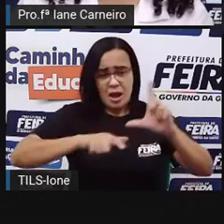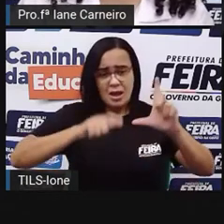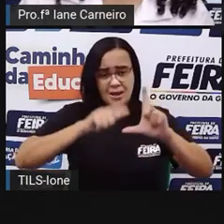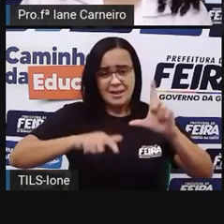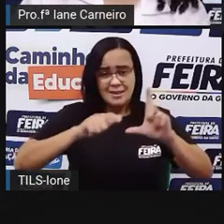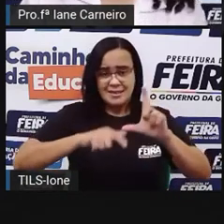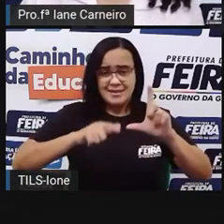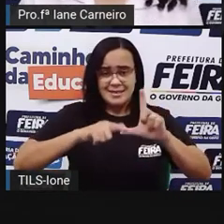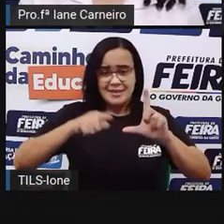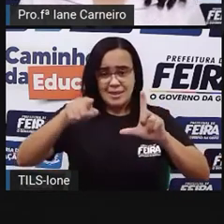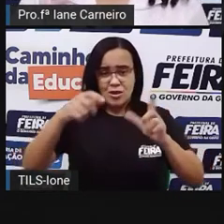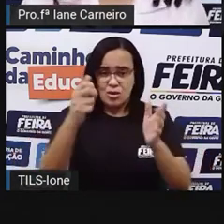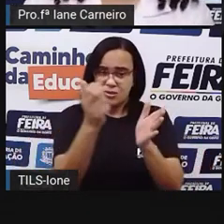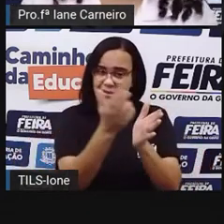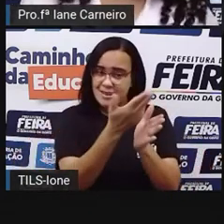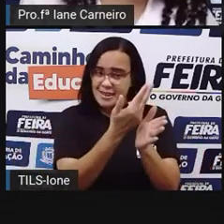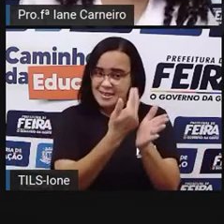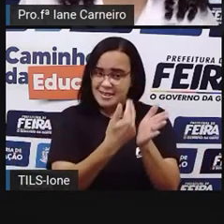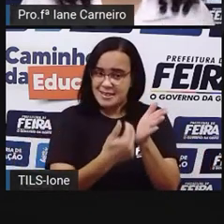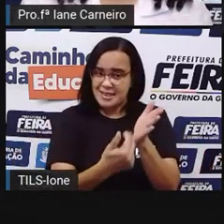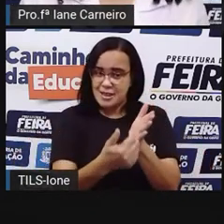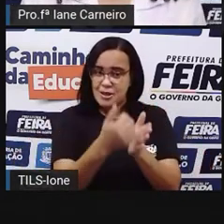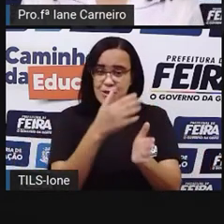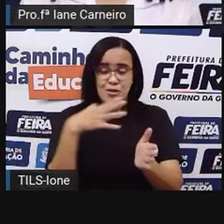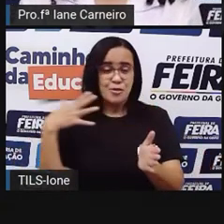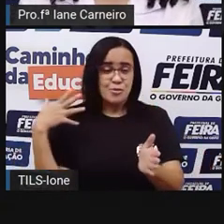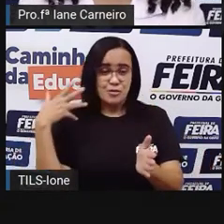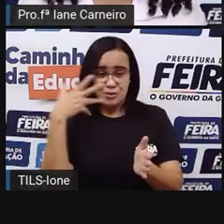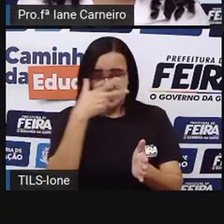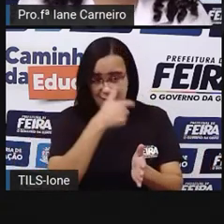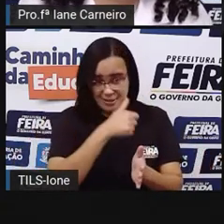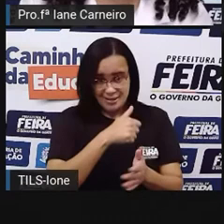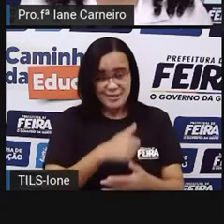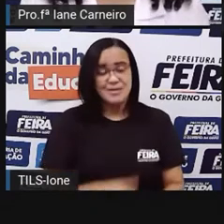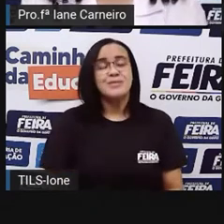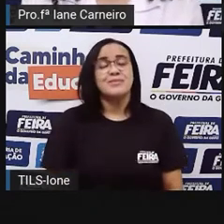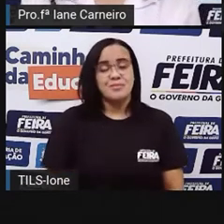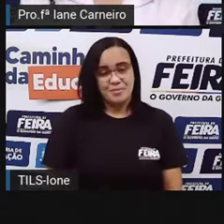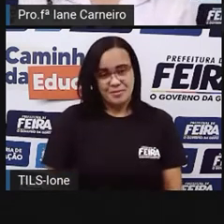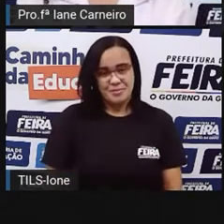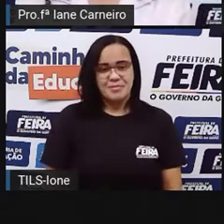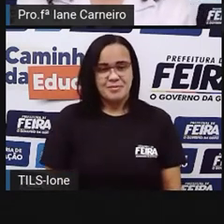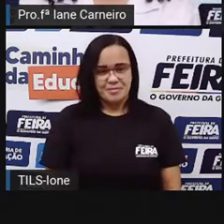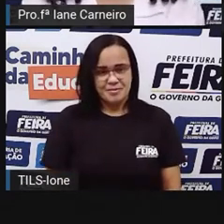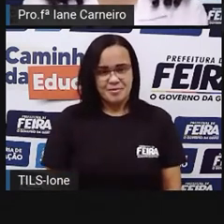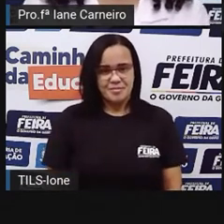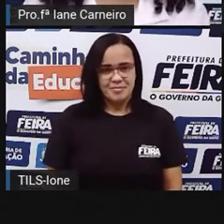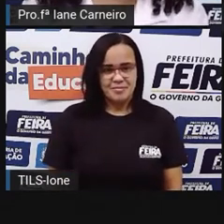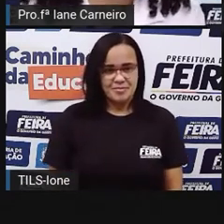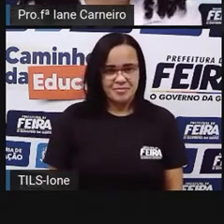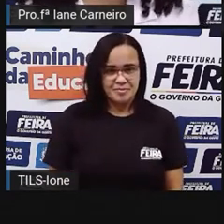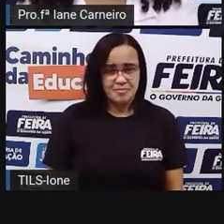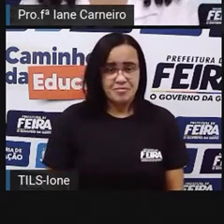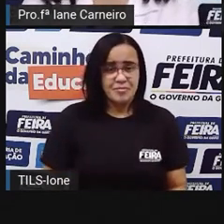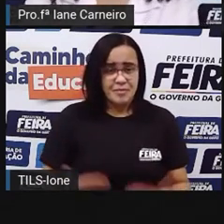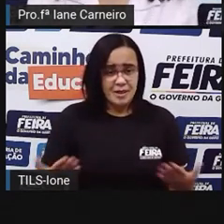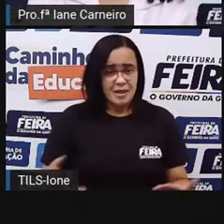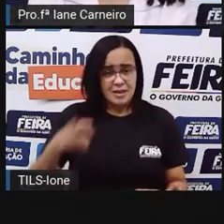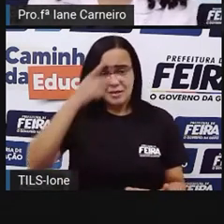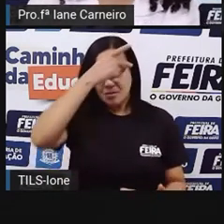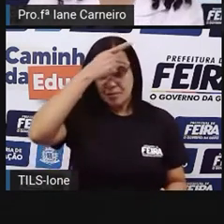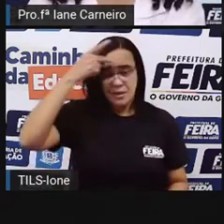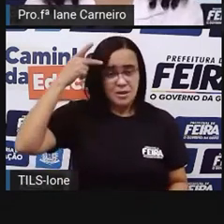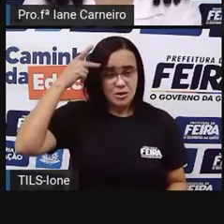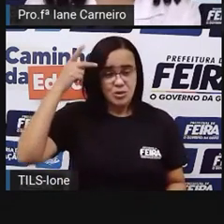O traçado das letras. Então, isso é o letreir, né? Está bem na moda aí agora. Várias pessoas fazendo cursos, né? E na